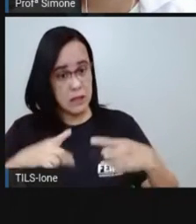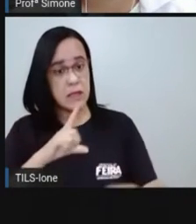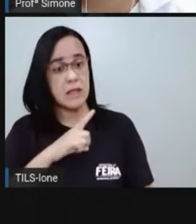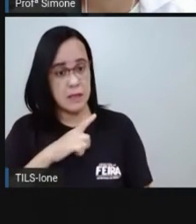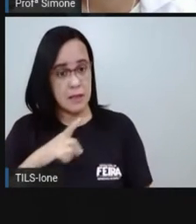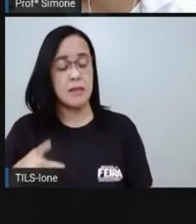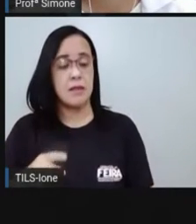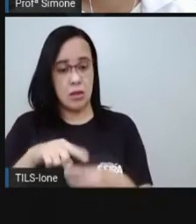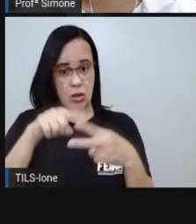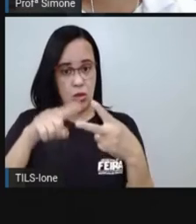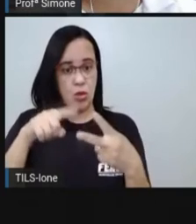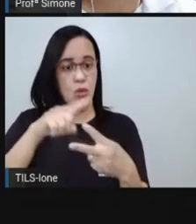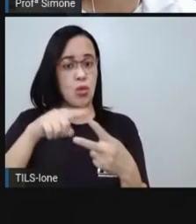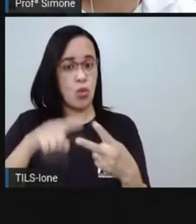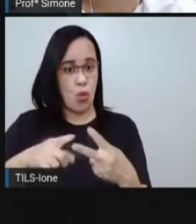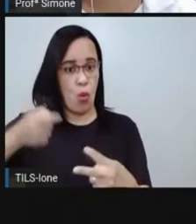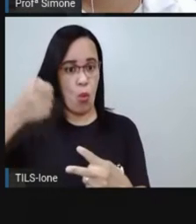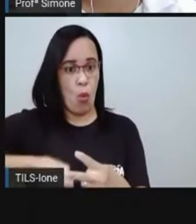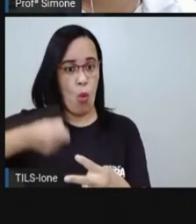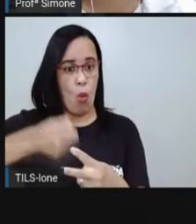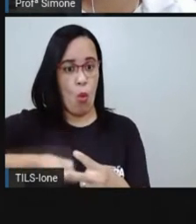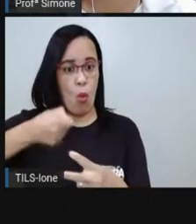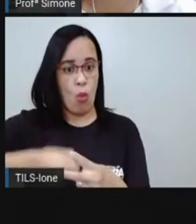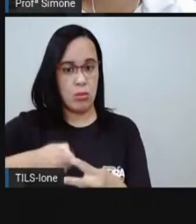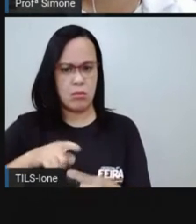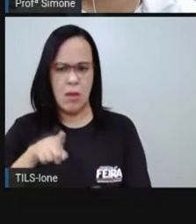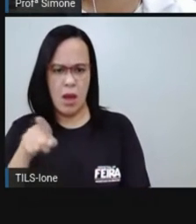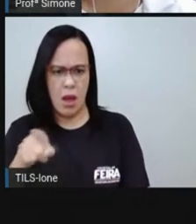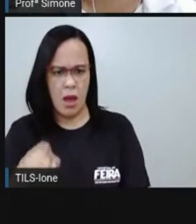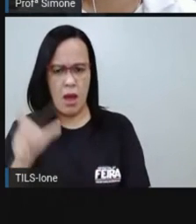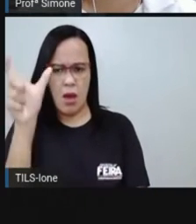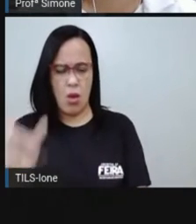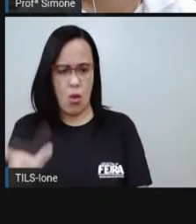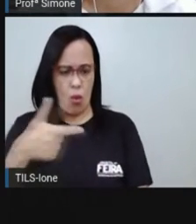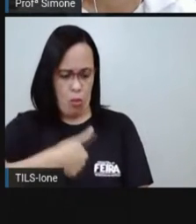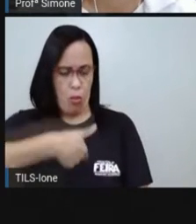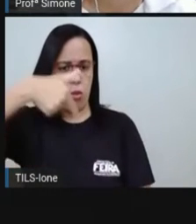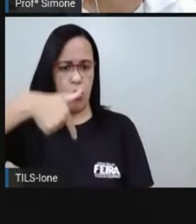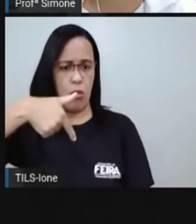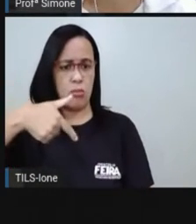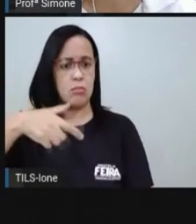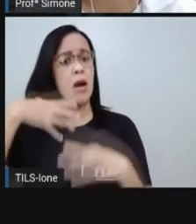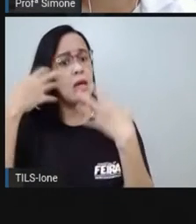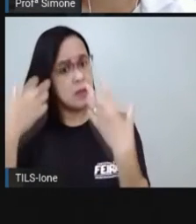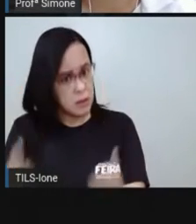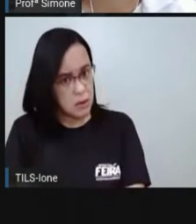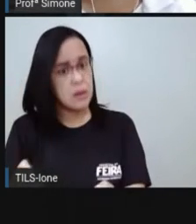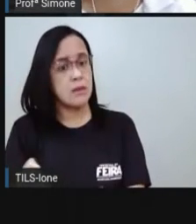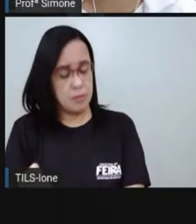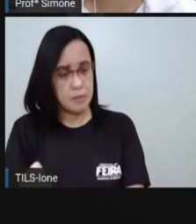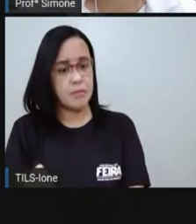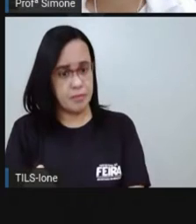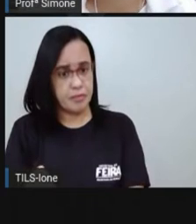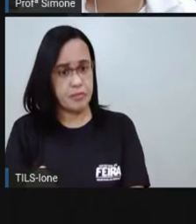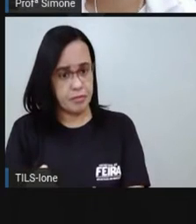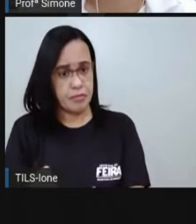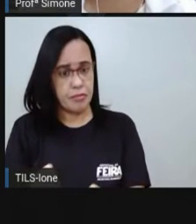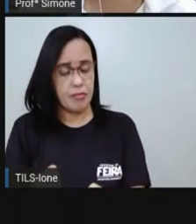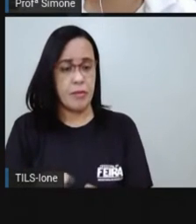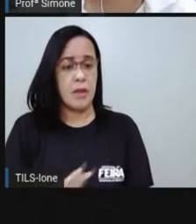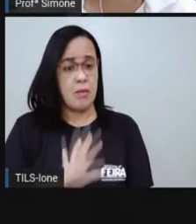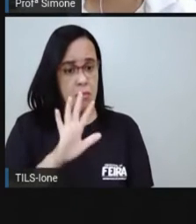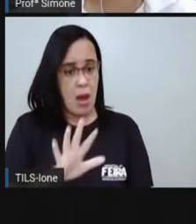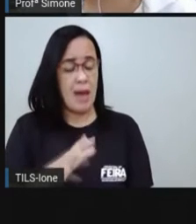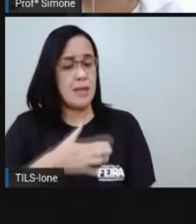fascismo. O Getúlio Vargas era simpatizante dessas ideias. Ele não era um nazista, ele não era um fascista,